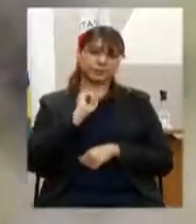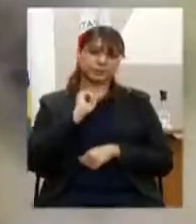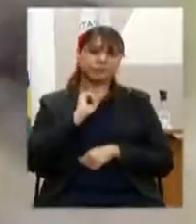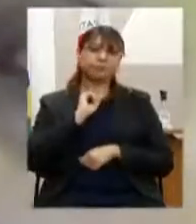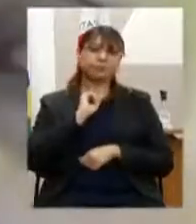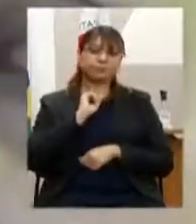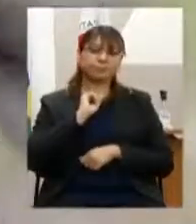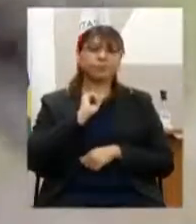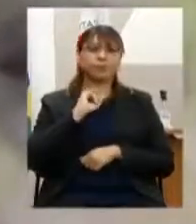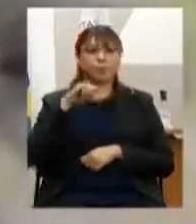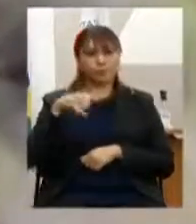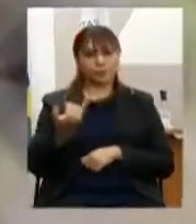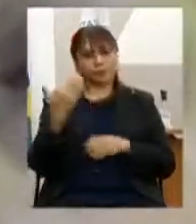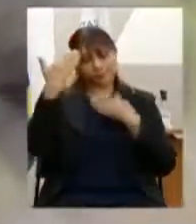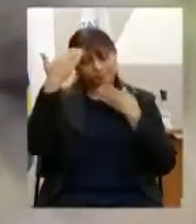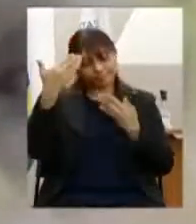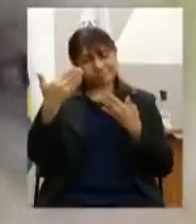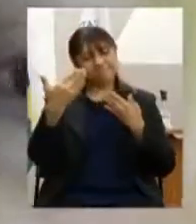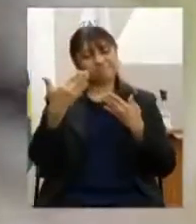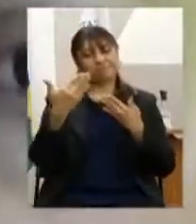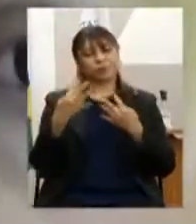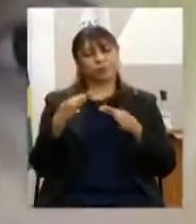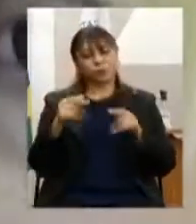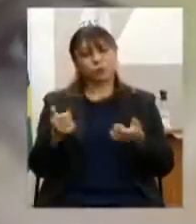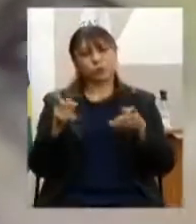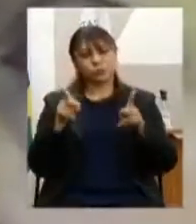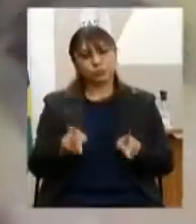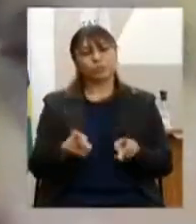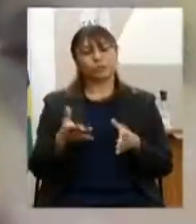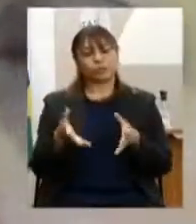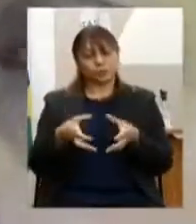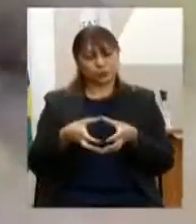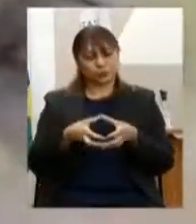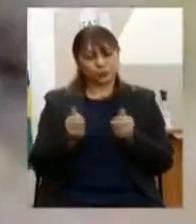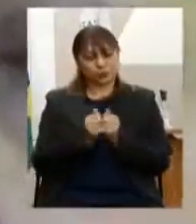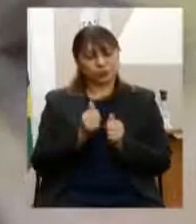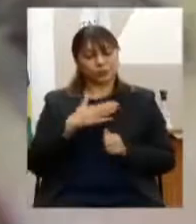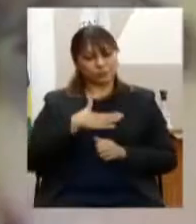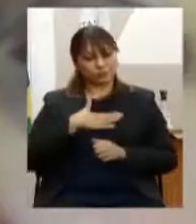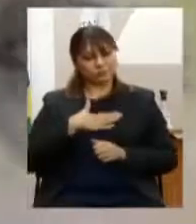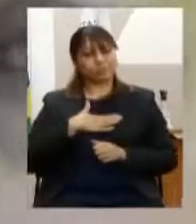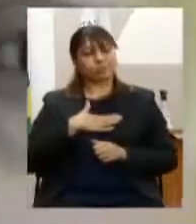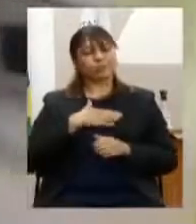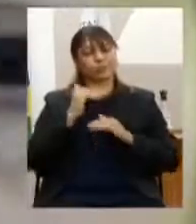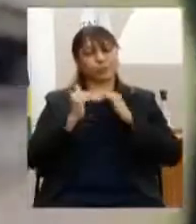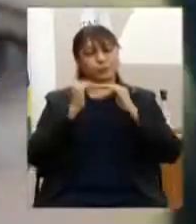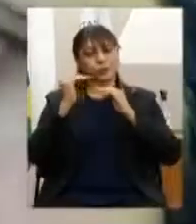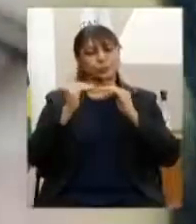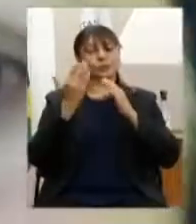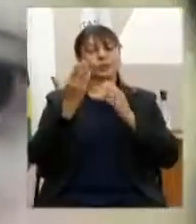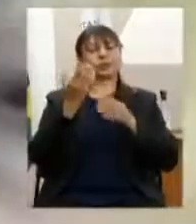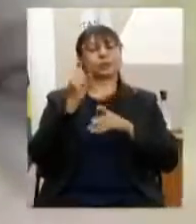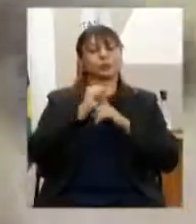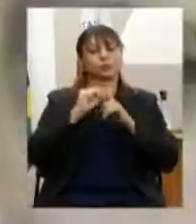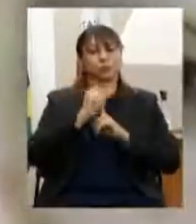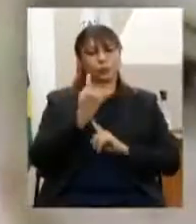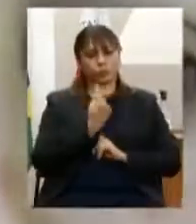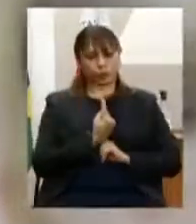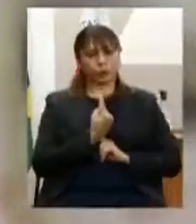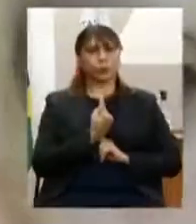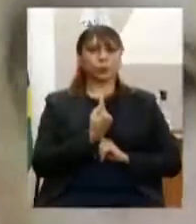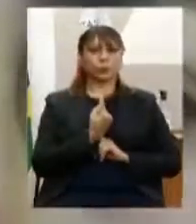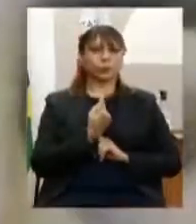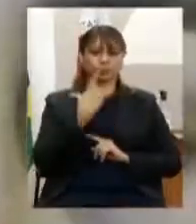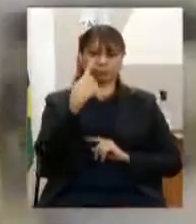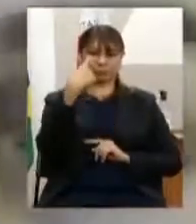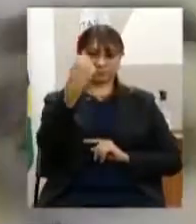aproveito para agradecer a confiança de todos que participaram do meu grupo de trabalho, que foi o Desenvolvimento Social 1, que me elegeram como